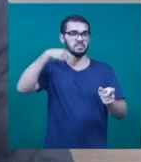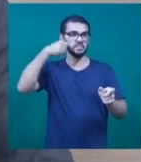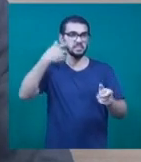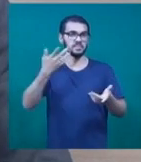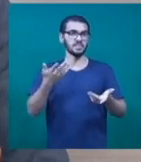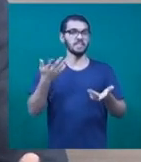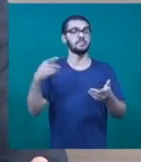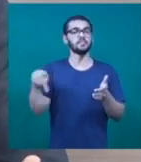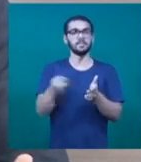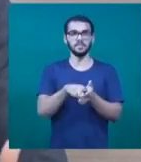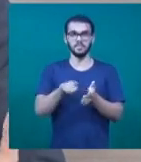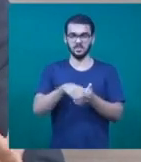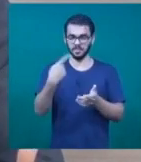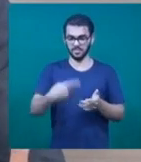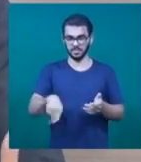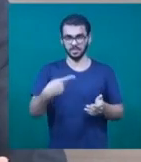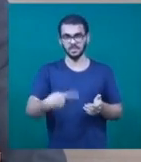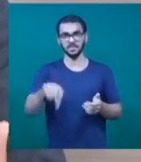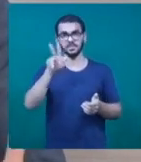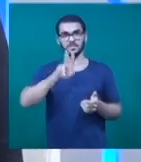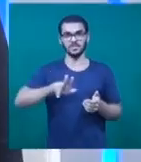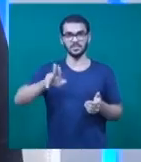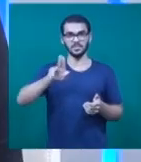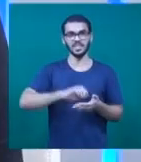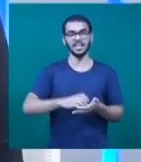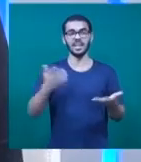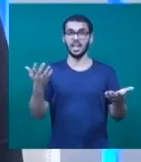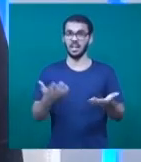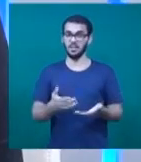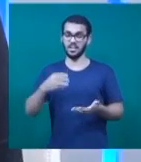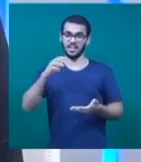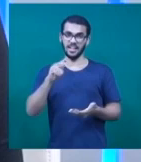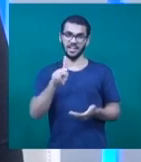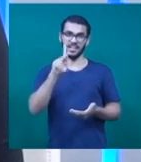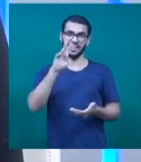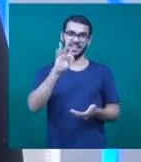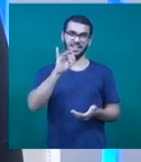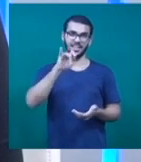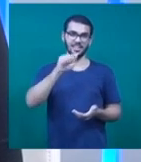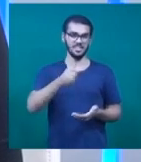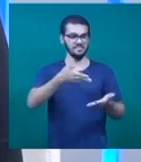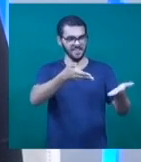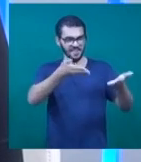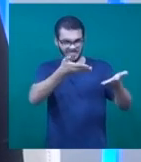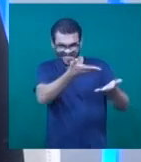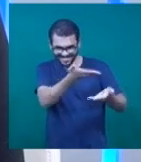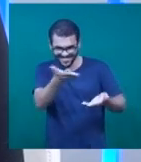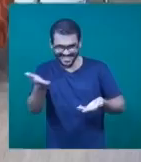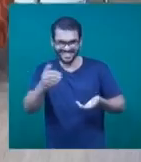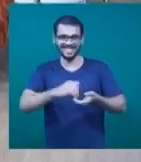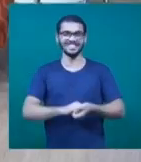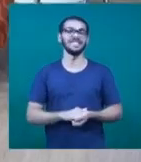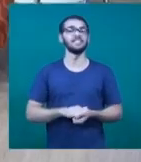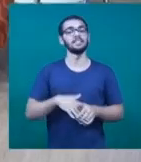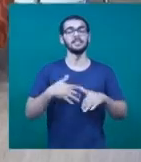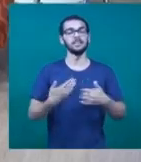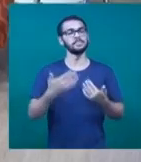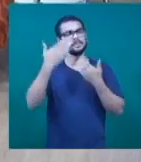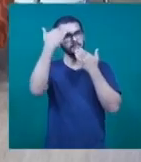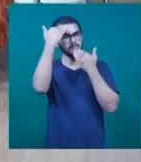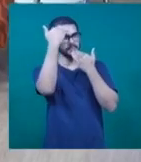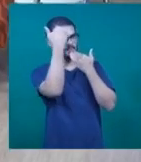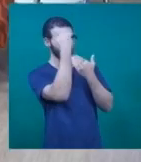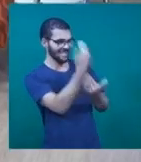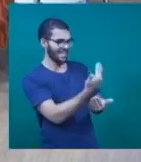nossa cidade. Uma delas, está aqui comigo, é a Kátia Low, que vai, inclusive, fazer o convite para você aí de casa. Kátia, muito obrigado pela